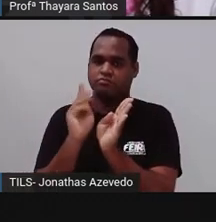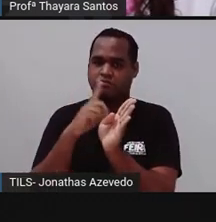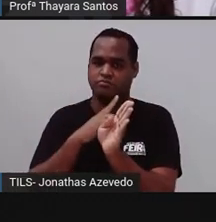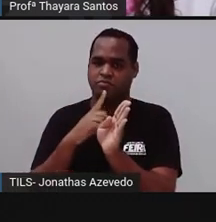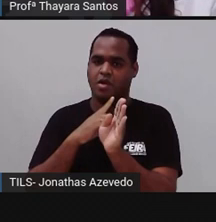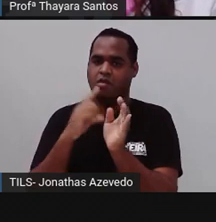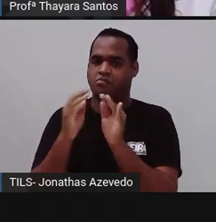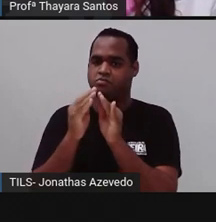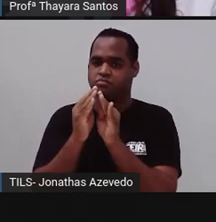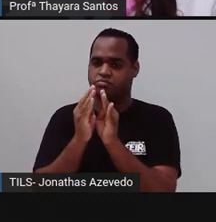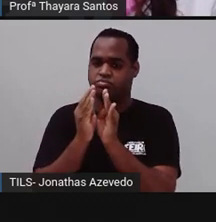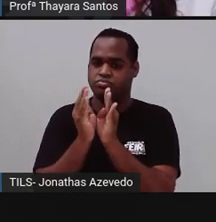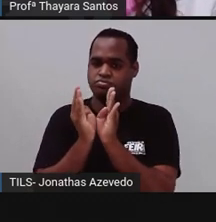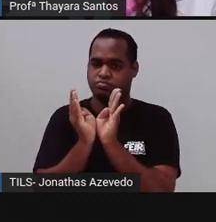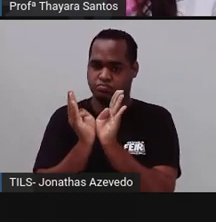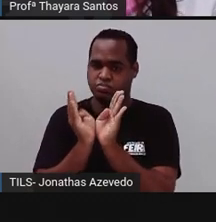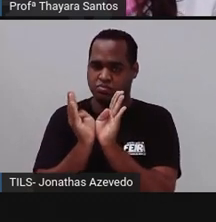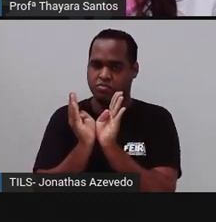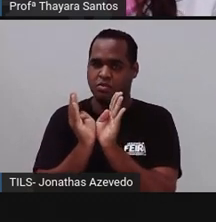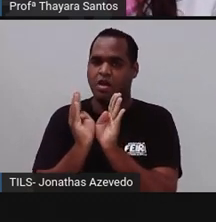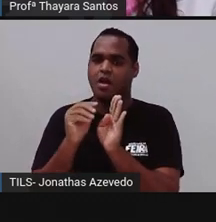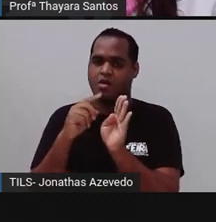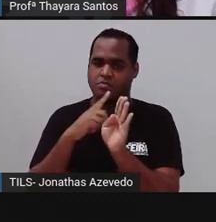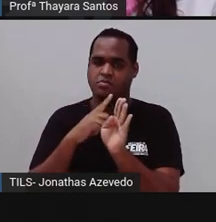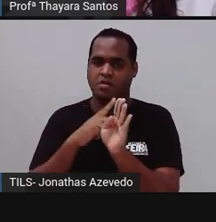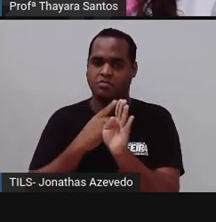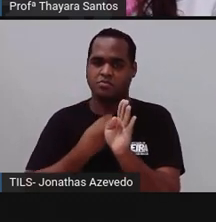ocele, ele tem essa estrutura mais larga.